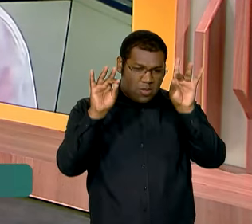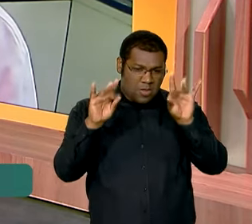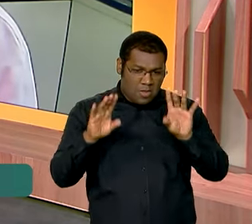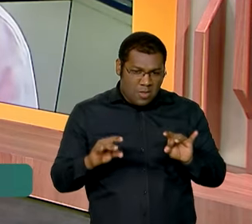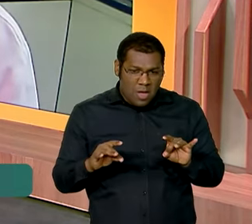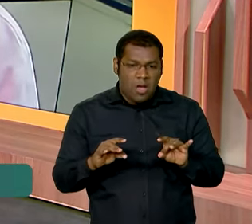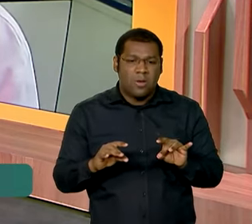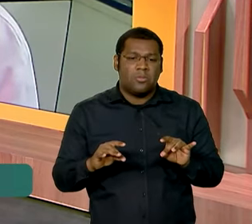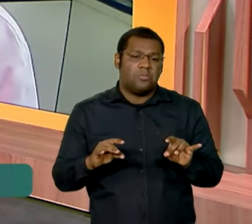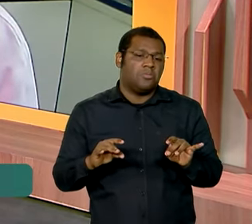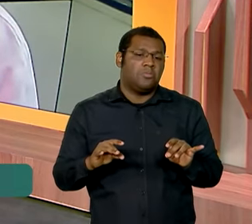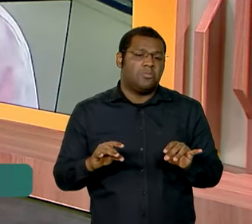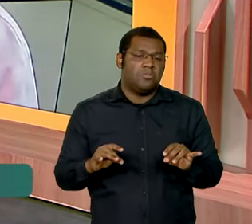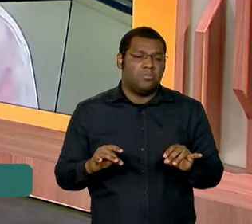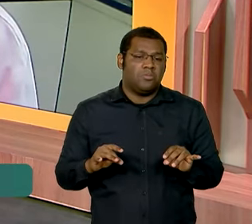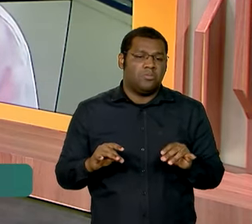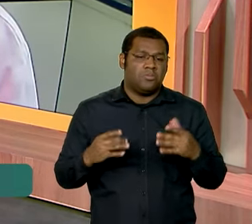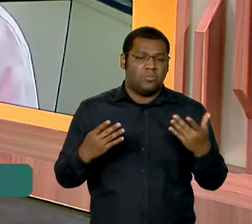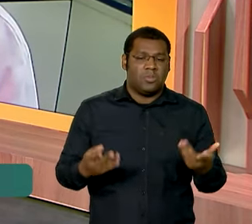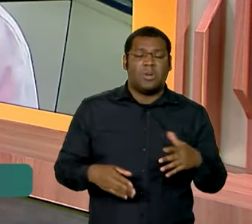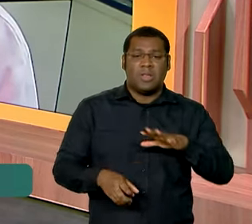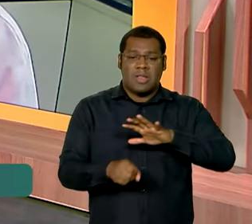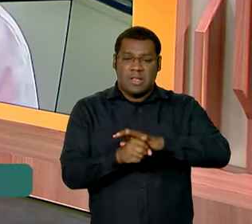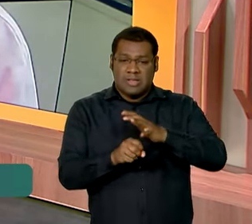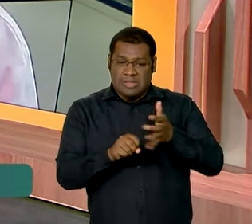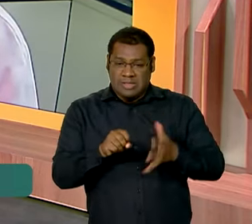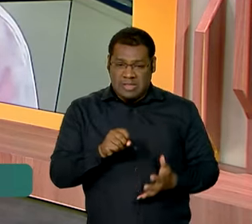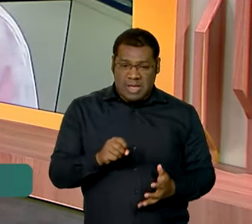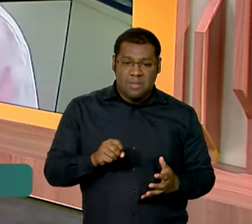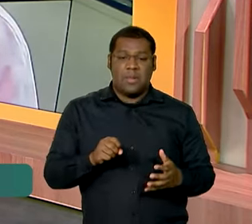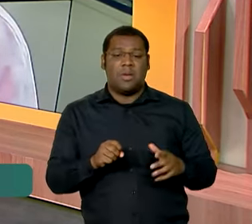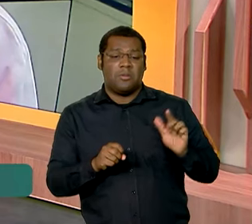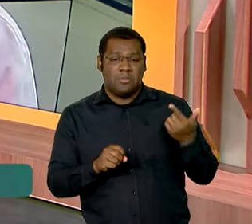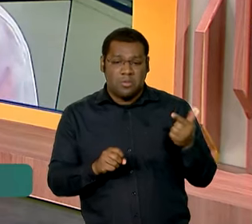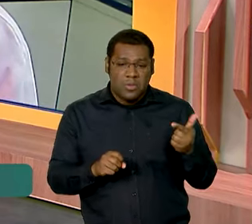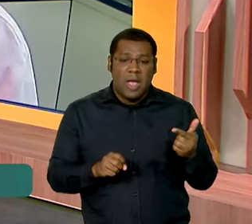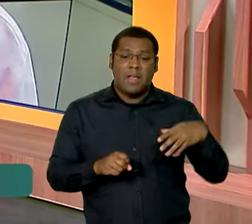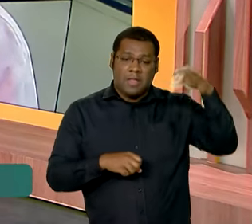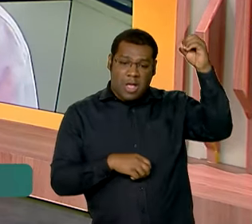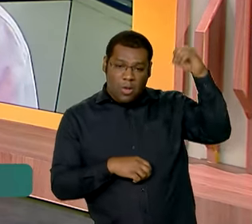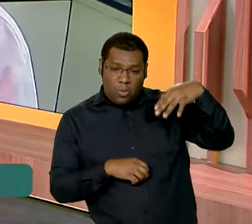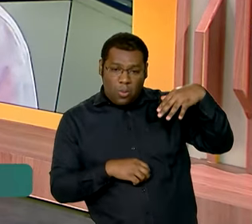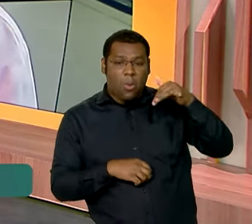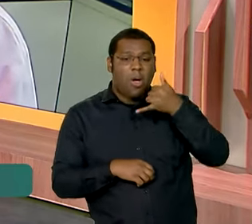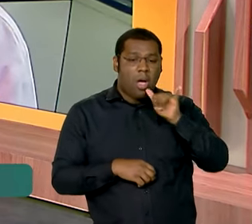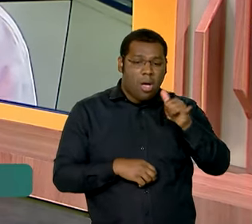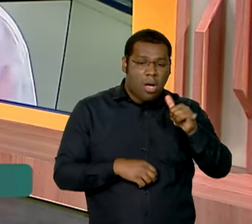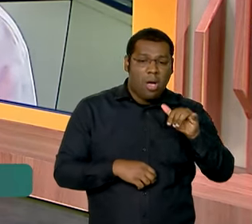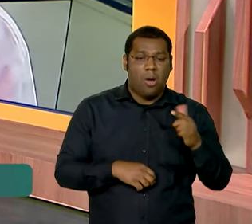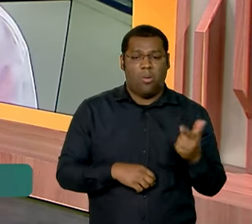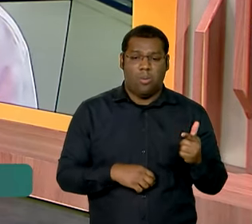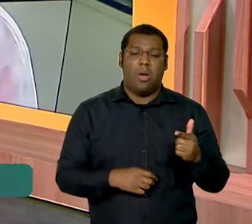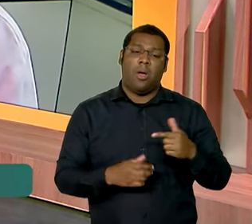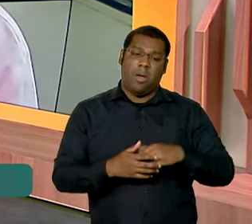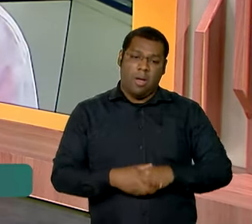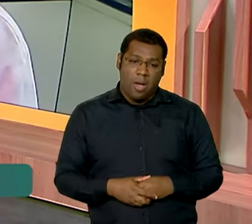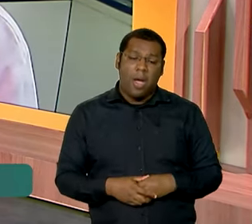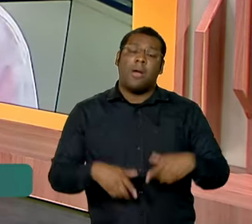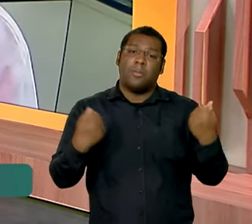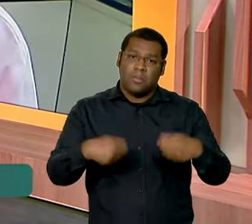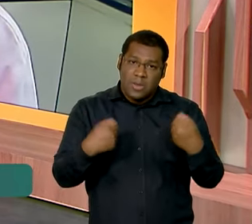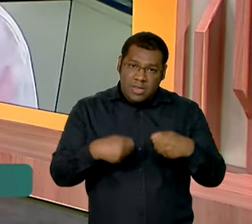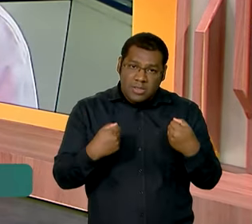regiões, por exemplo, onde falta saneamento básico, onde falta luz elétrica, por exemplo. Então, isso indica uma necessidade de ações